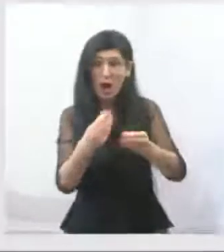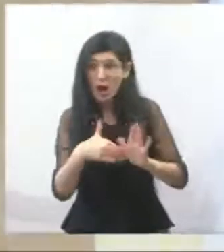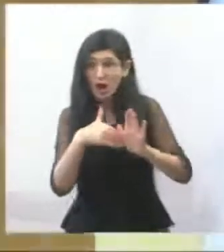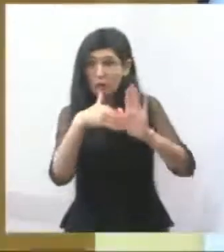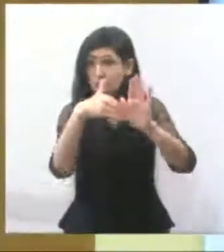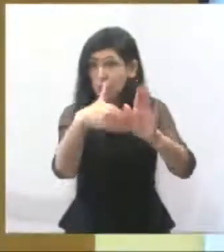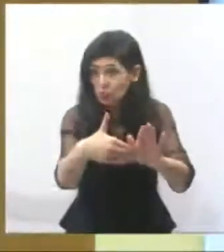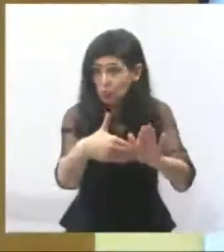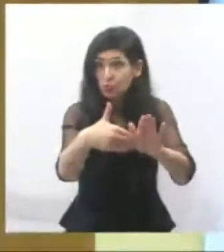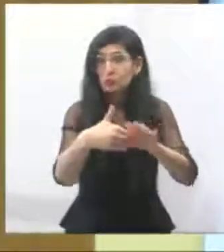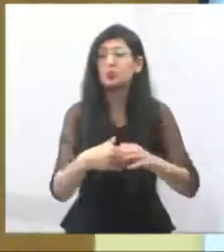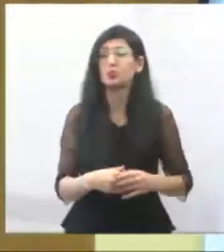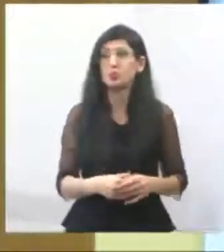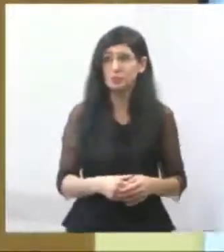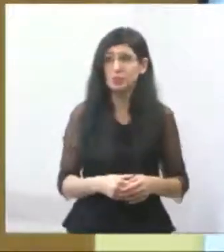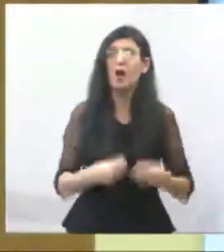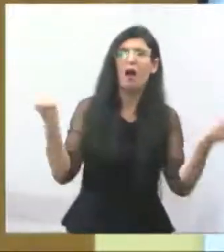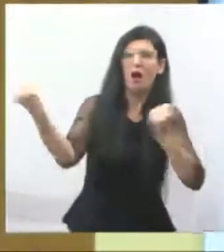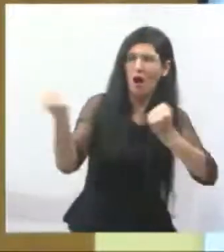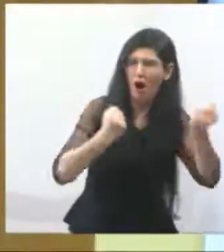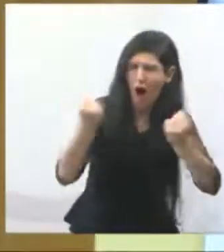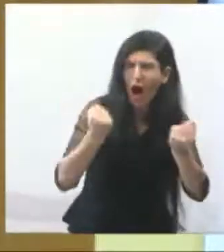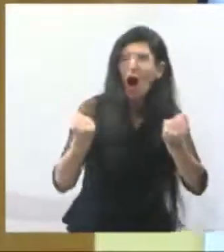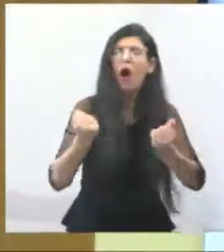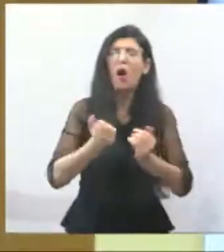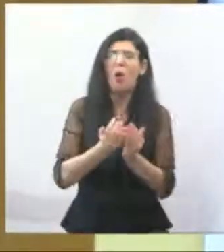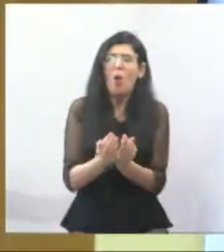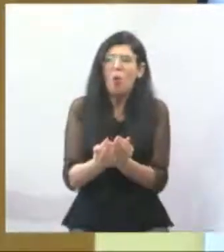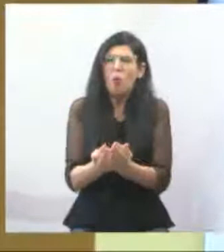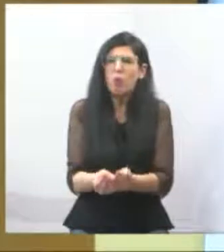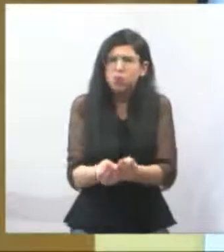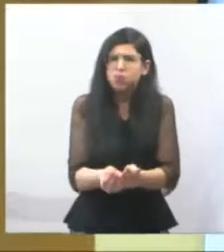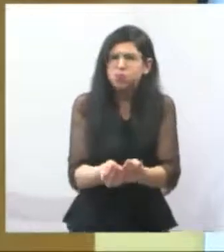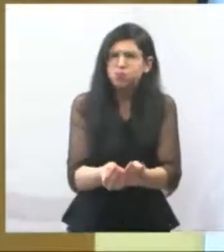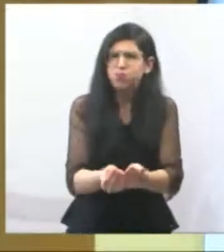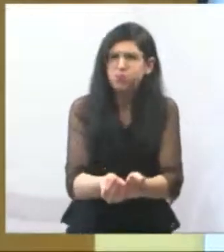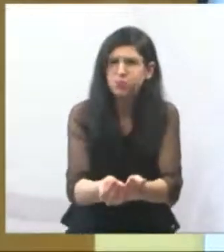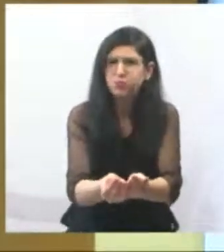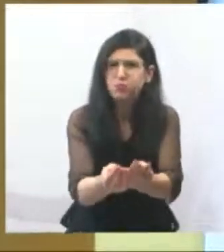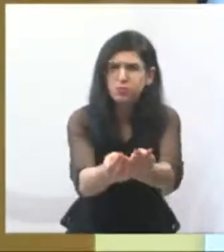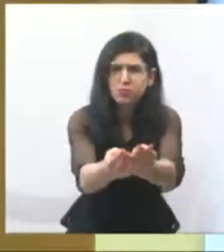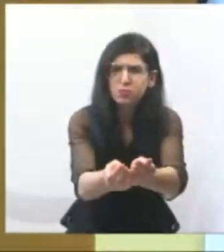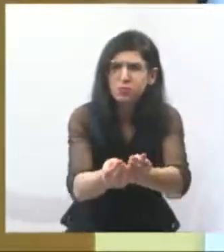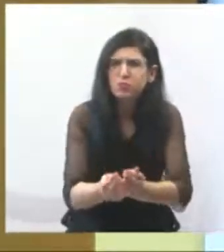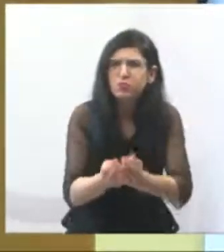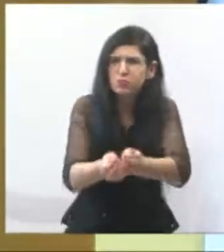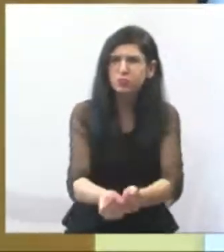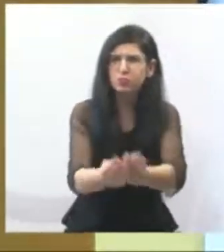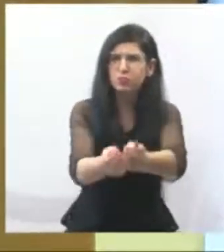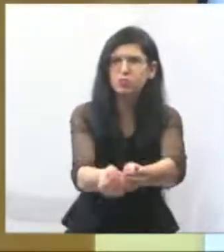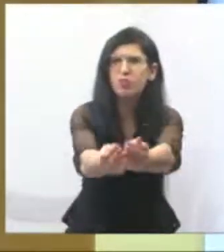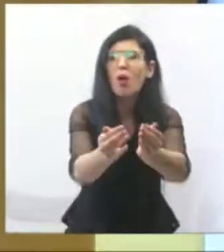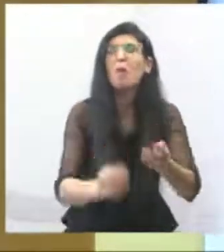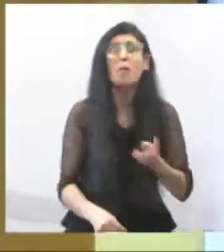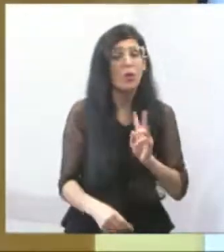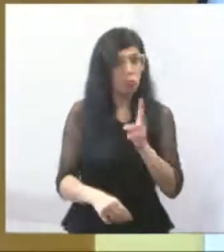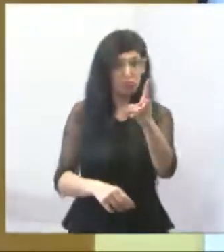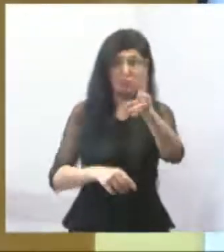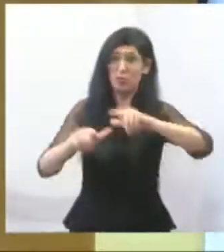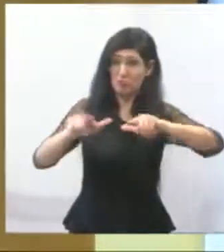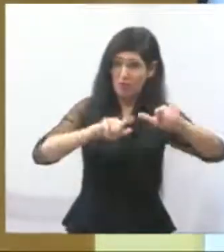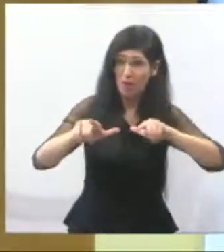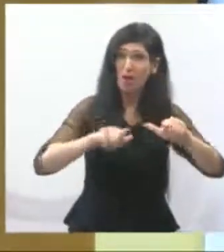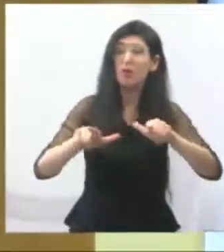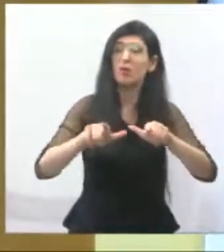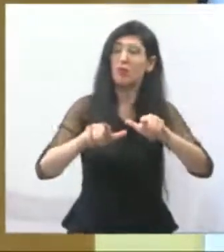servidores, chegou carro, chegou barco, para que eles possam fazer, continuar fazendo o seu trabalho com excelência.